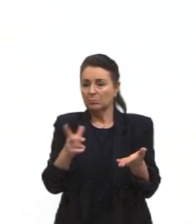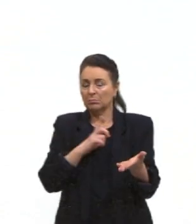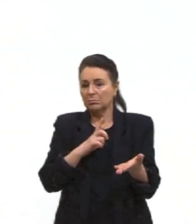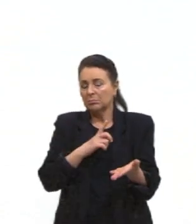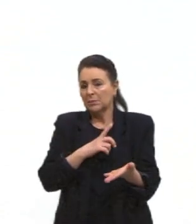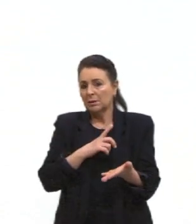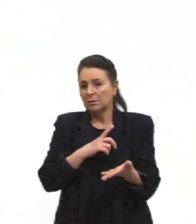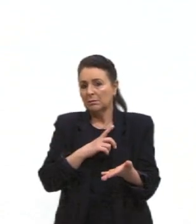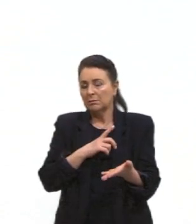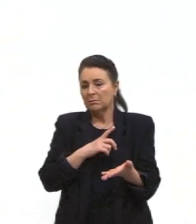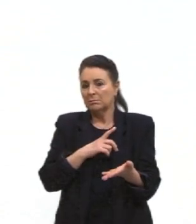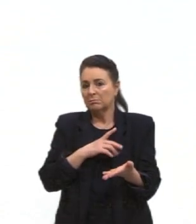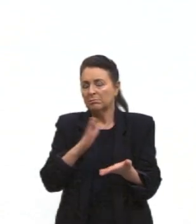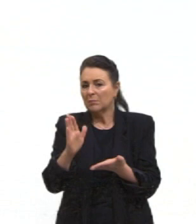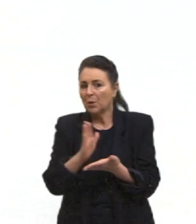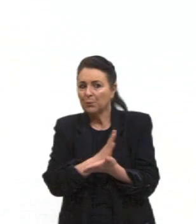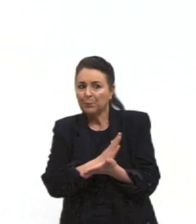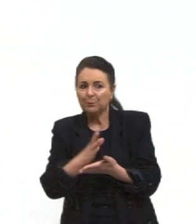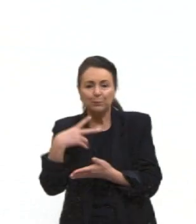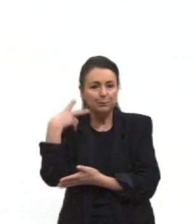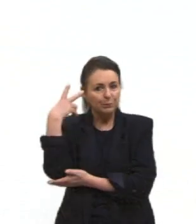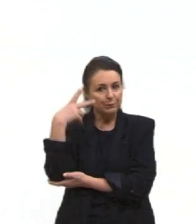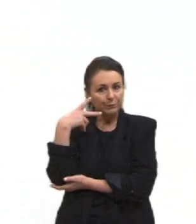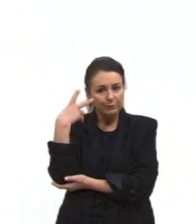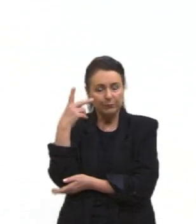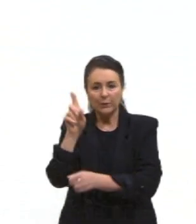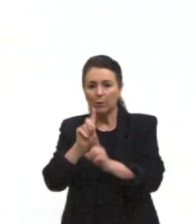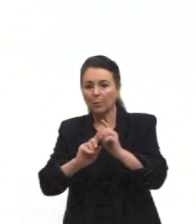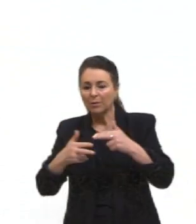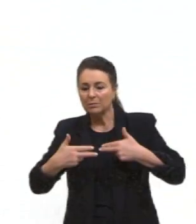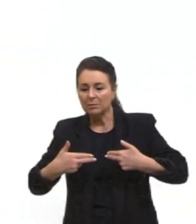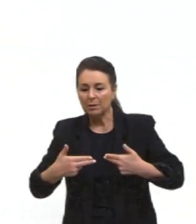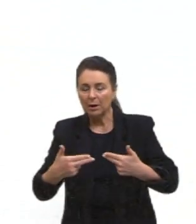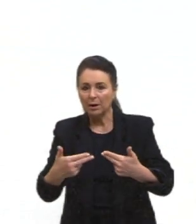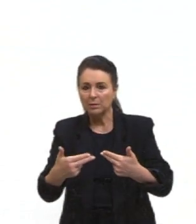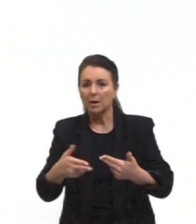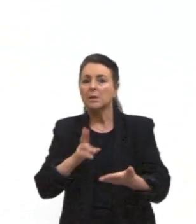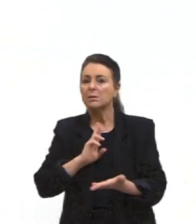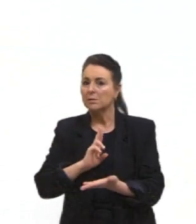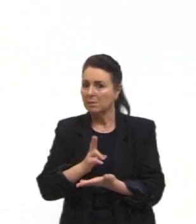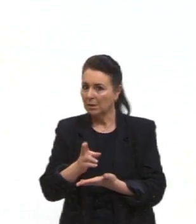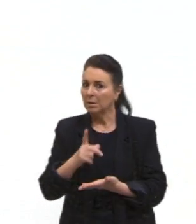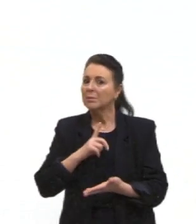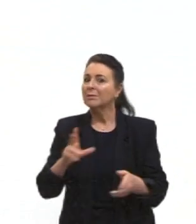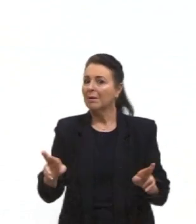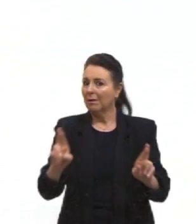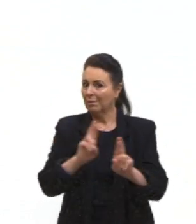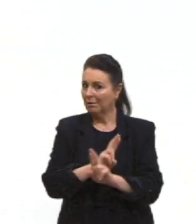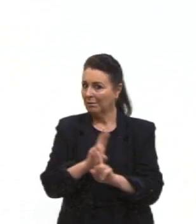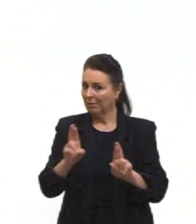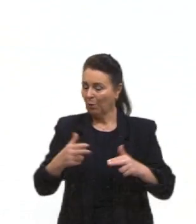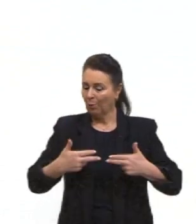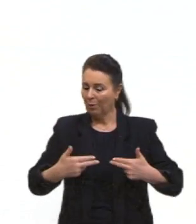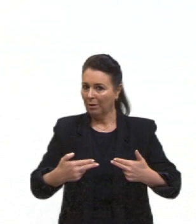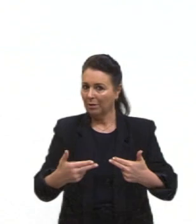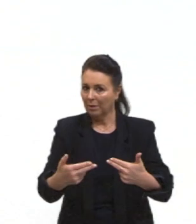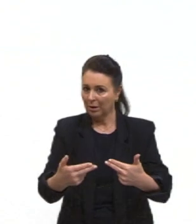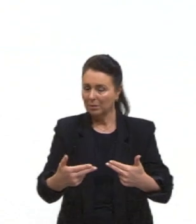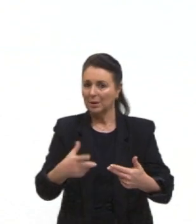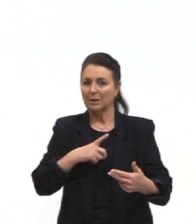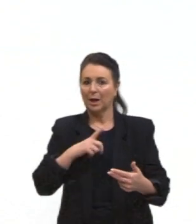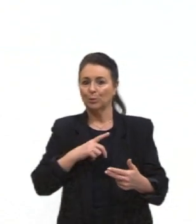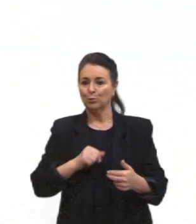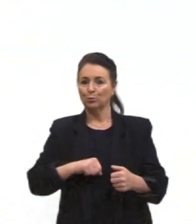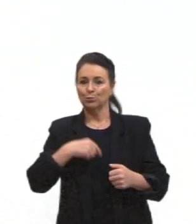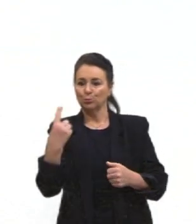algumas políticas, né, e algumas guerras, uma delas sempre é relacionada, sobre os extremistas,